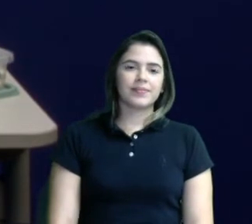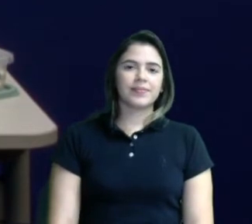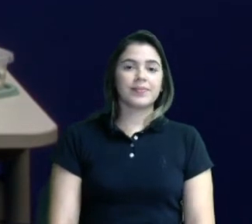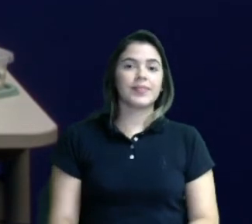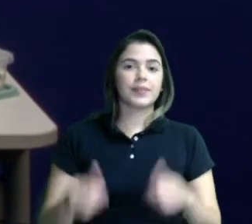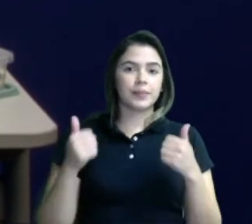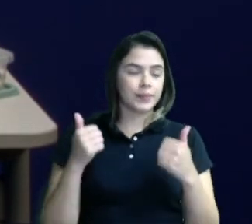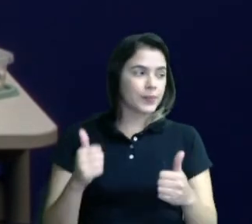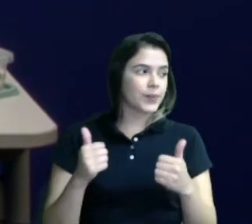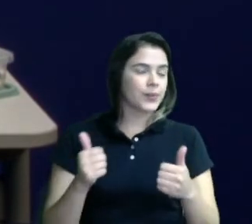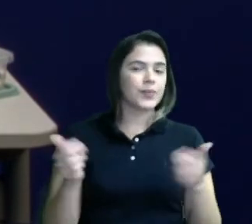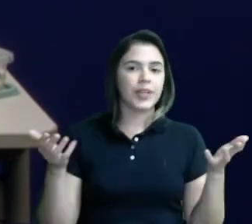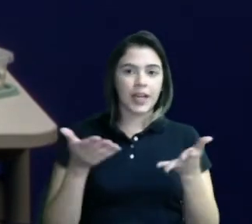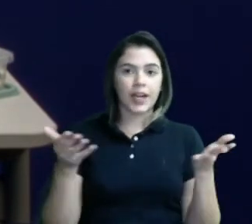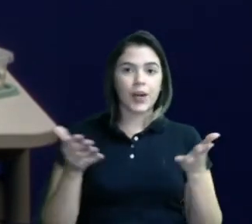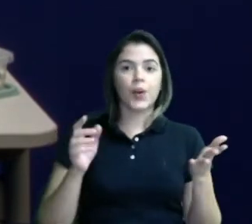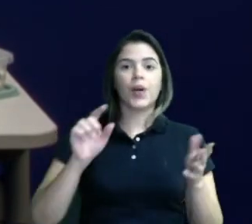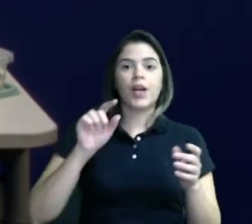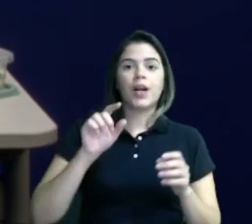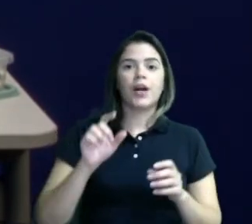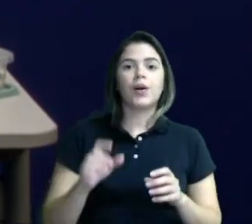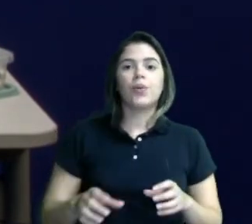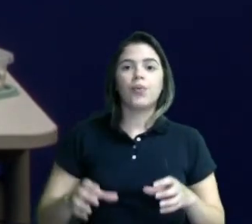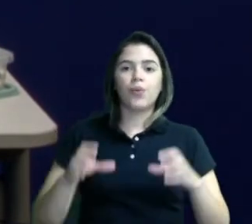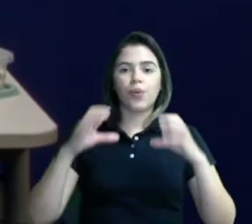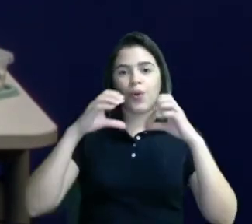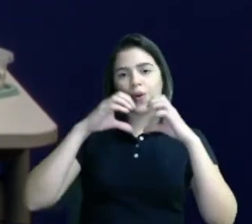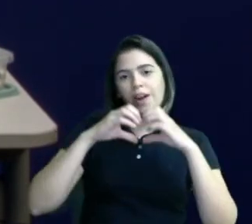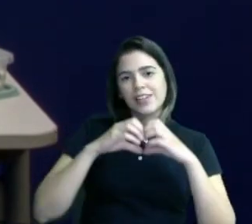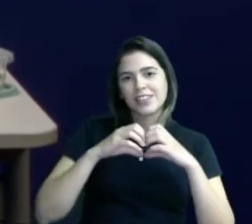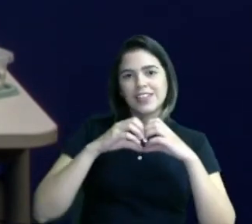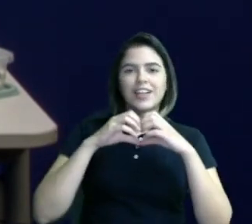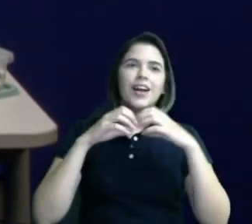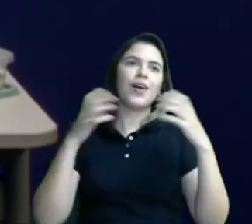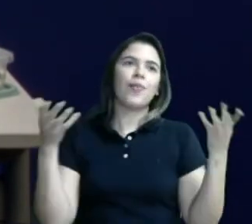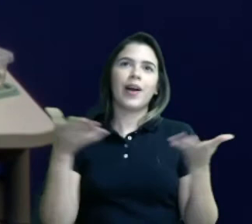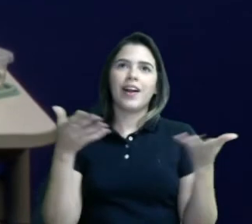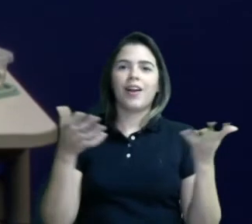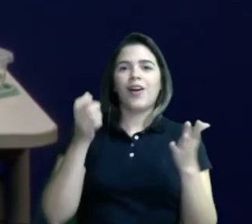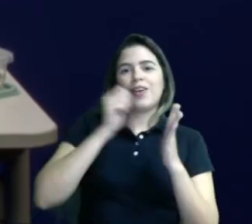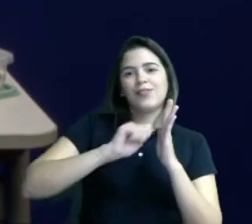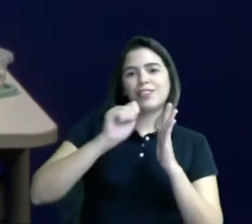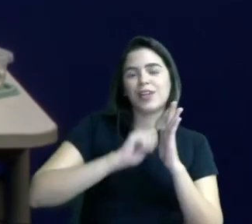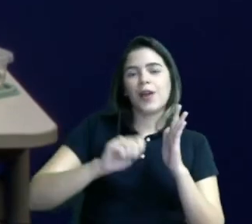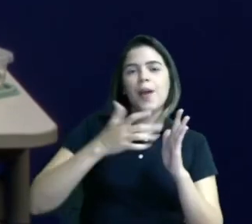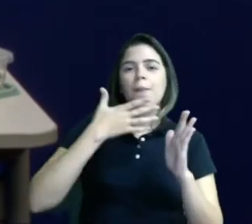Pronto. Vou fazer um coração. Vou escrever, papai, eu te amo.